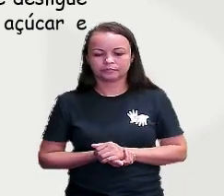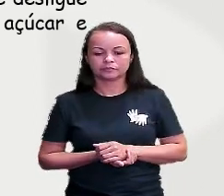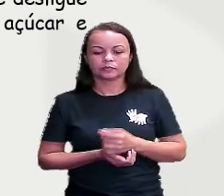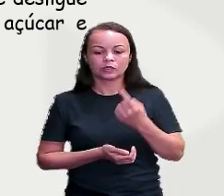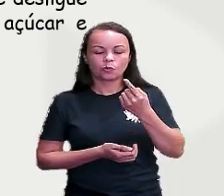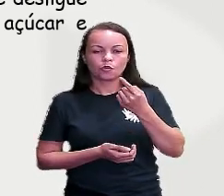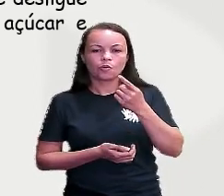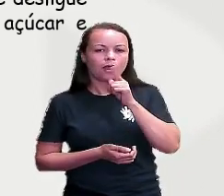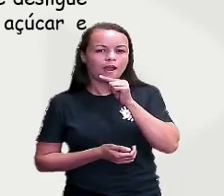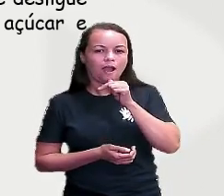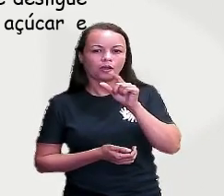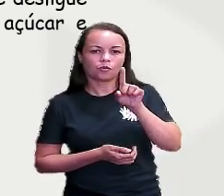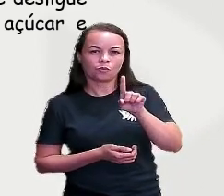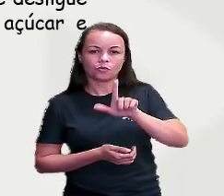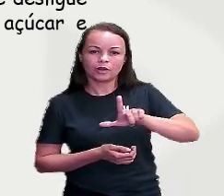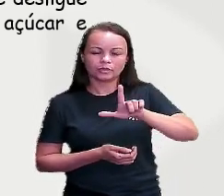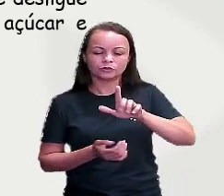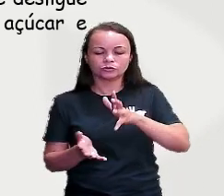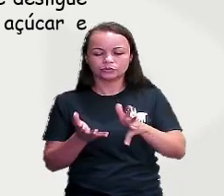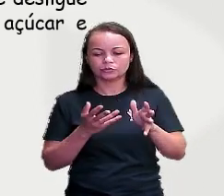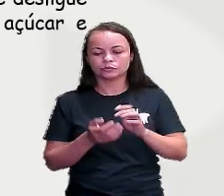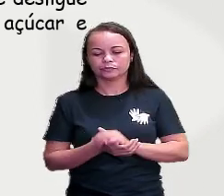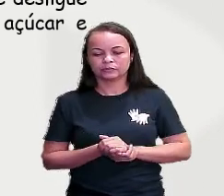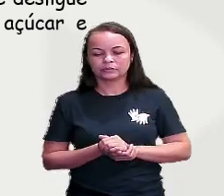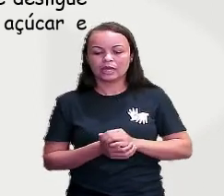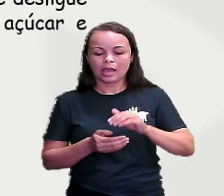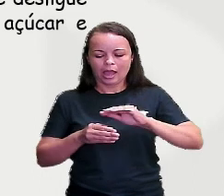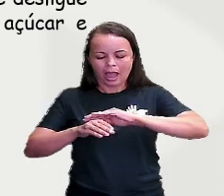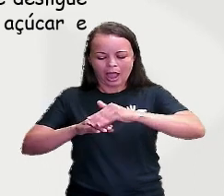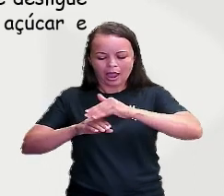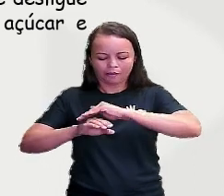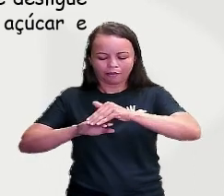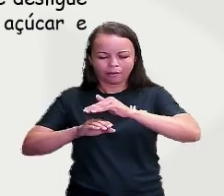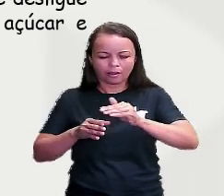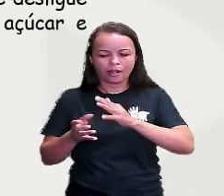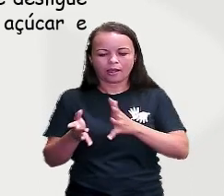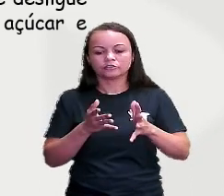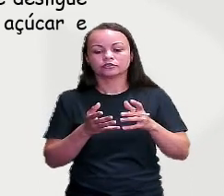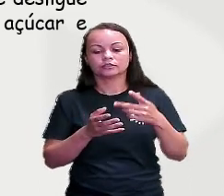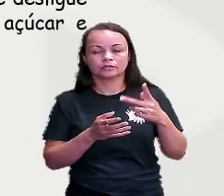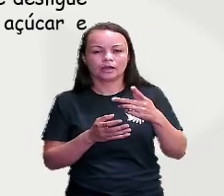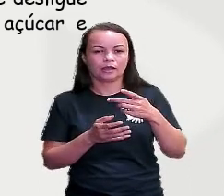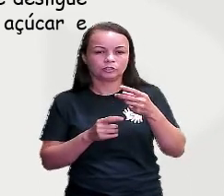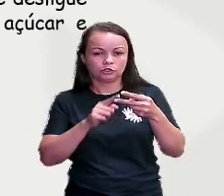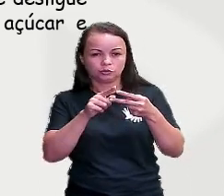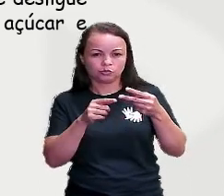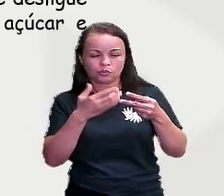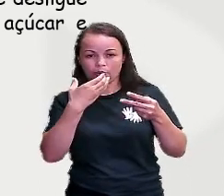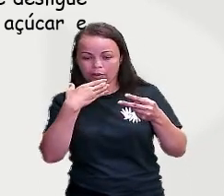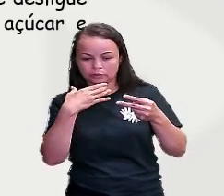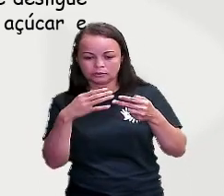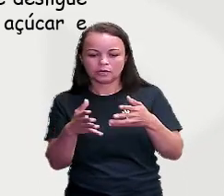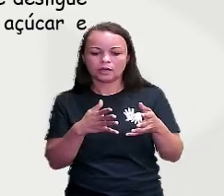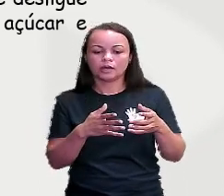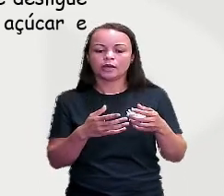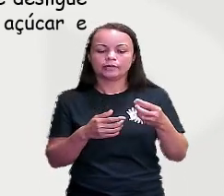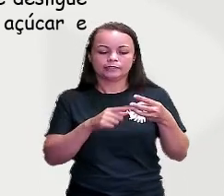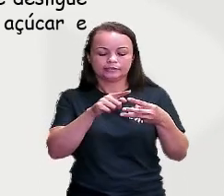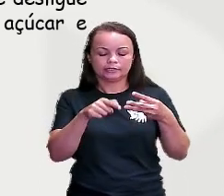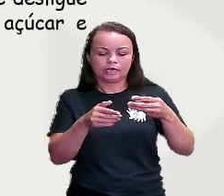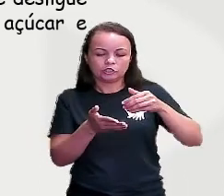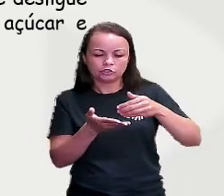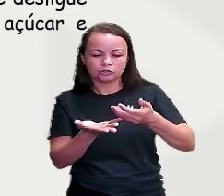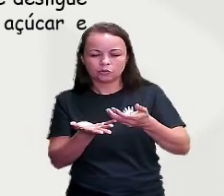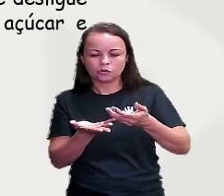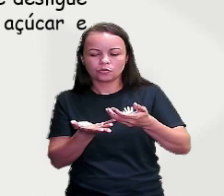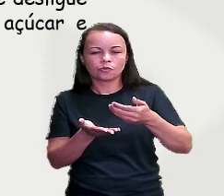duas maçãs e três colheres de açúcar. O modo de preparo. Então, a gente vai levar essas maçãs, né? Se for criança, vai pedir ajuda